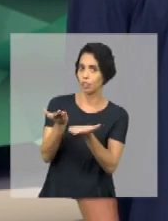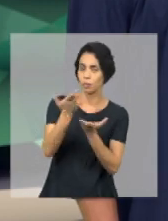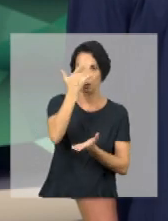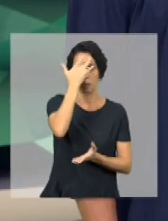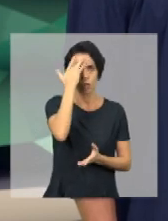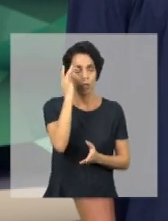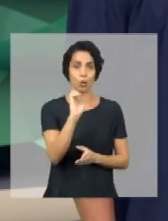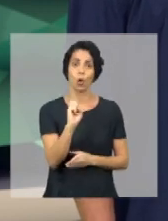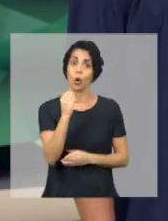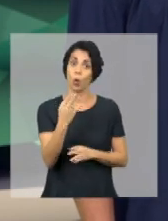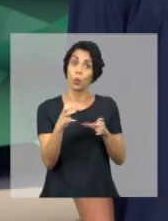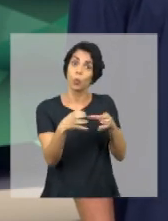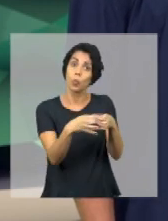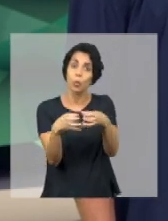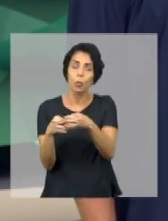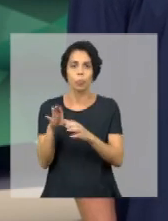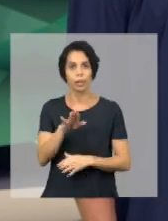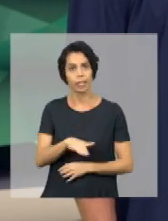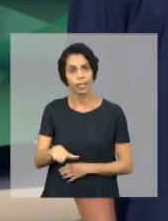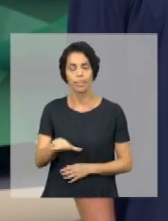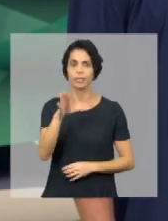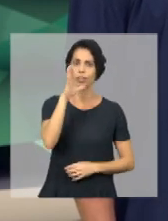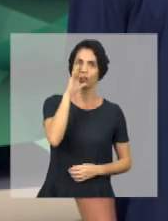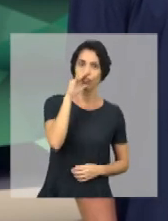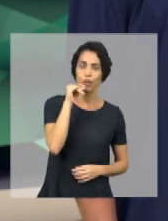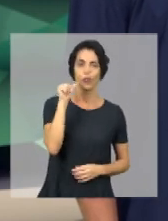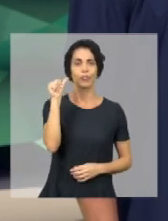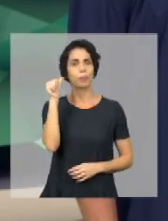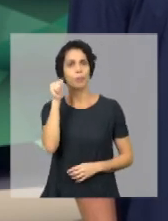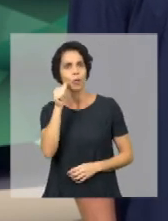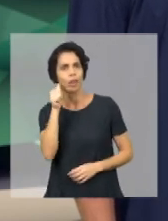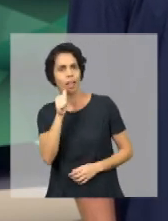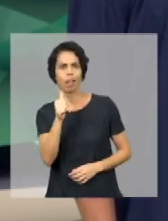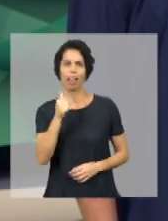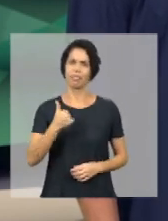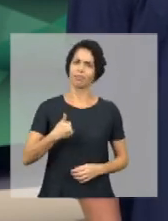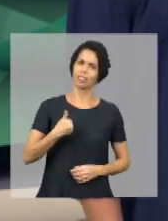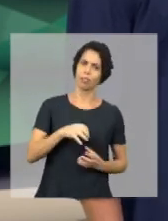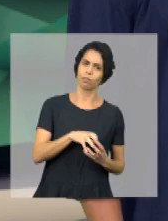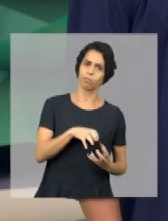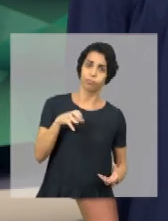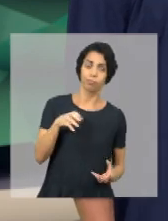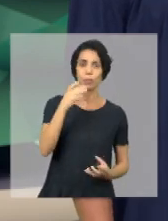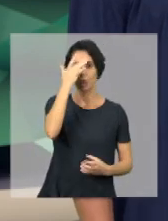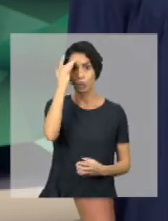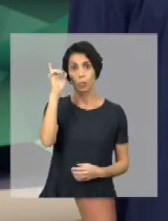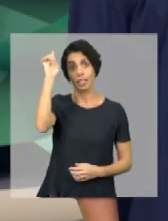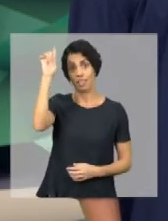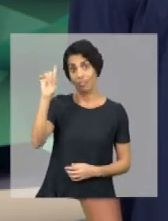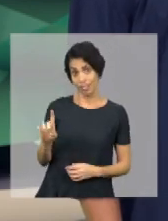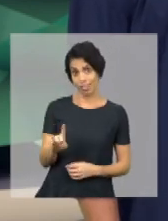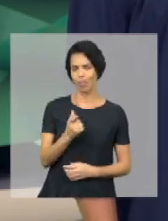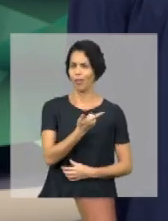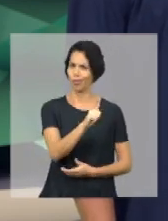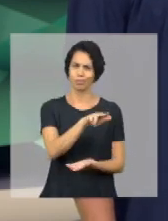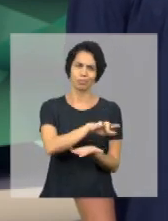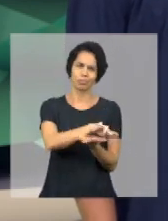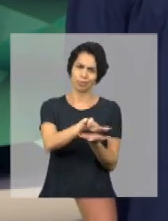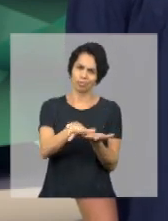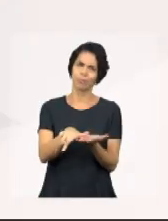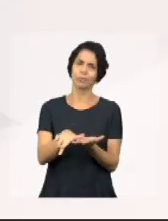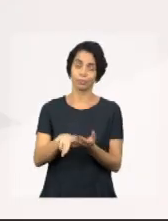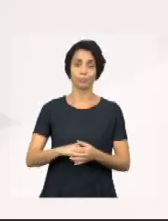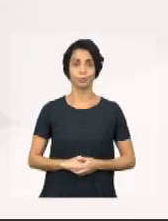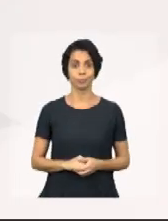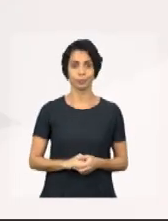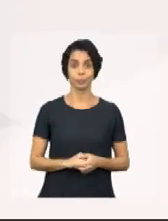ou grupos de crianças, de jovens, de mulheres, idosos, pessoas com deficiência e outros públicos.